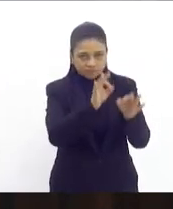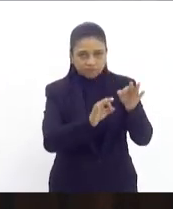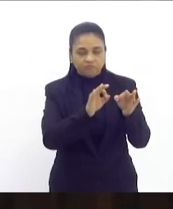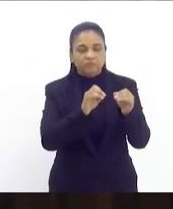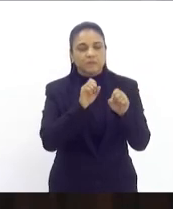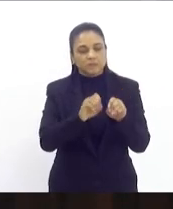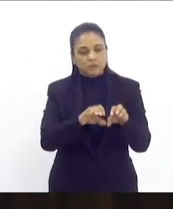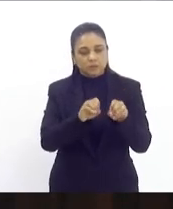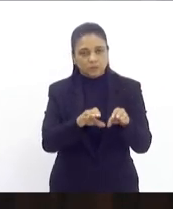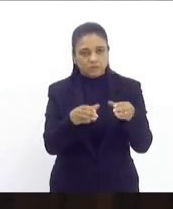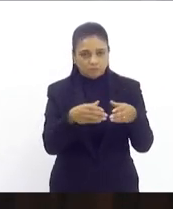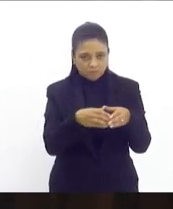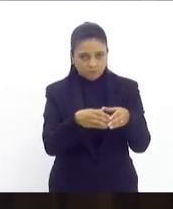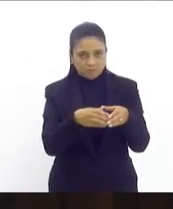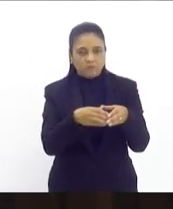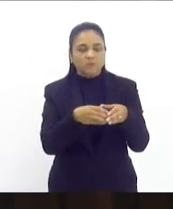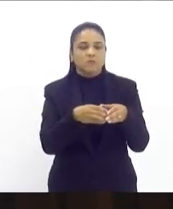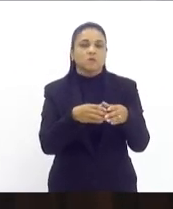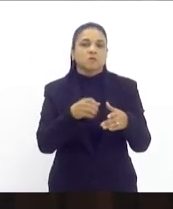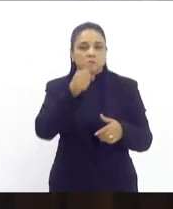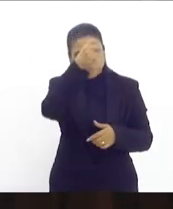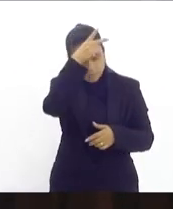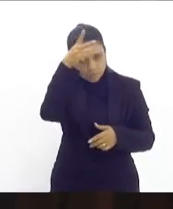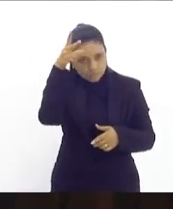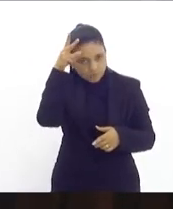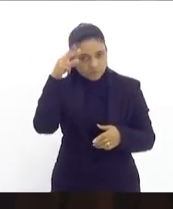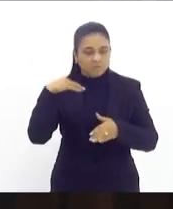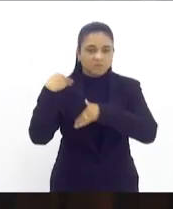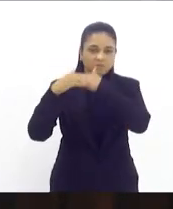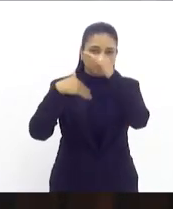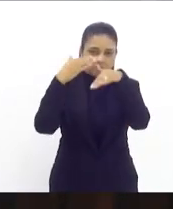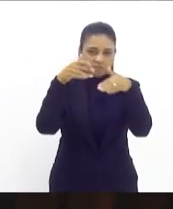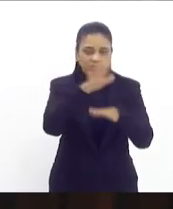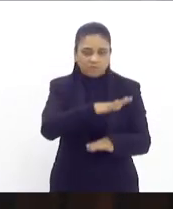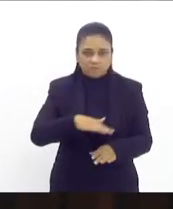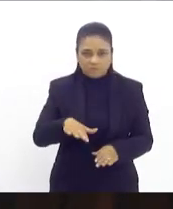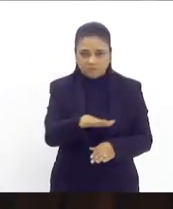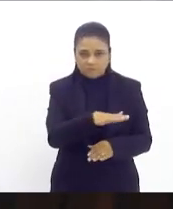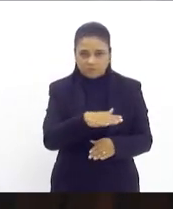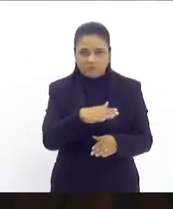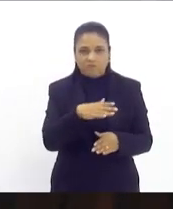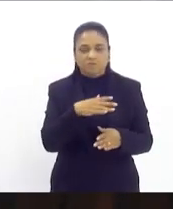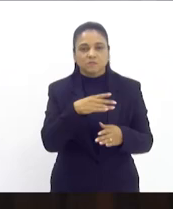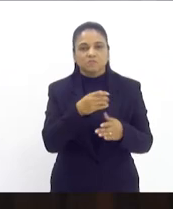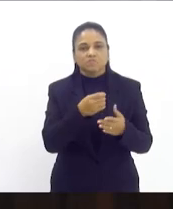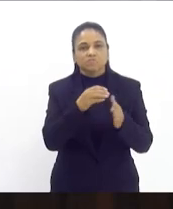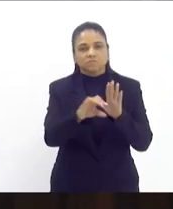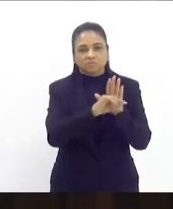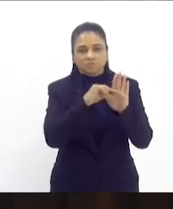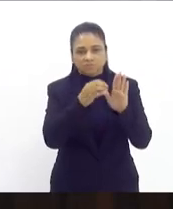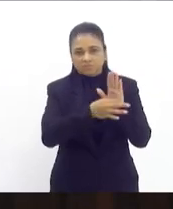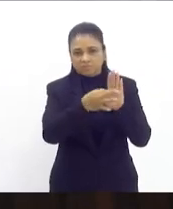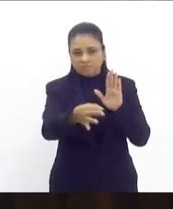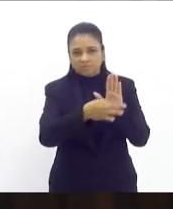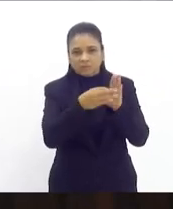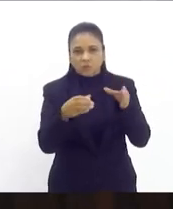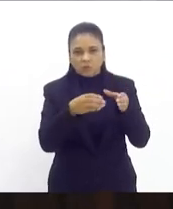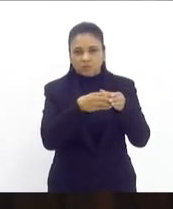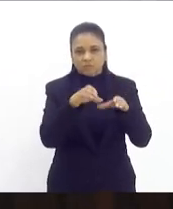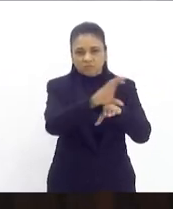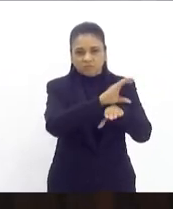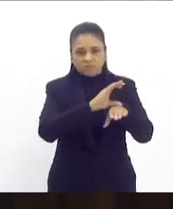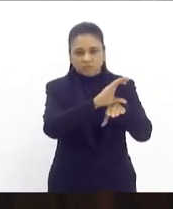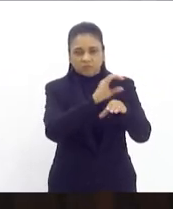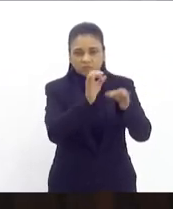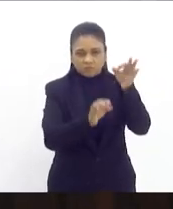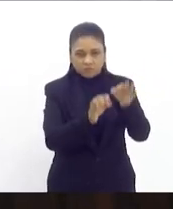e de Assuntos Municipais e de Desenvolvimento Regional. Para emitir parecer pela Comissão de Constituição e